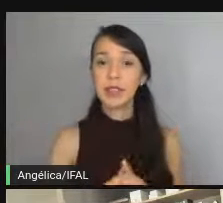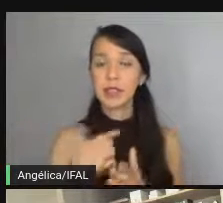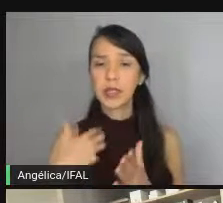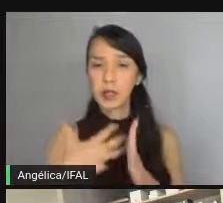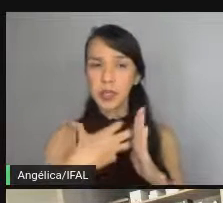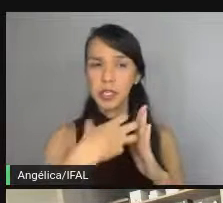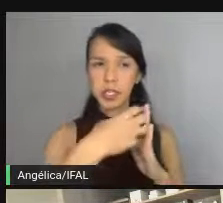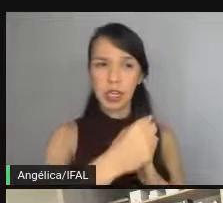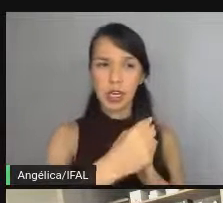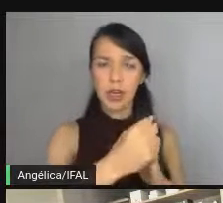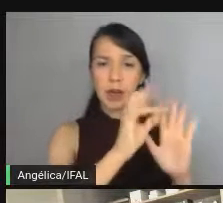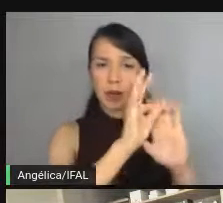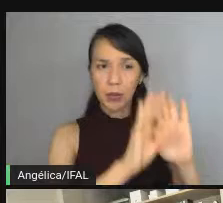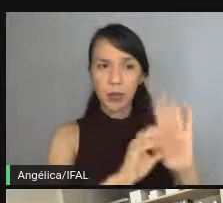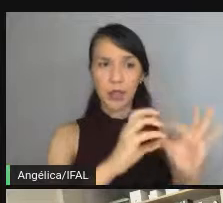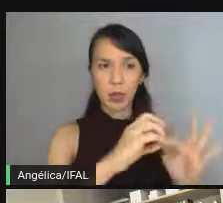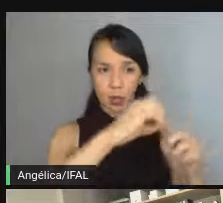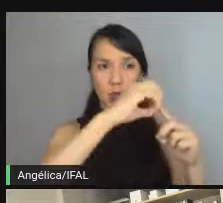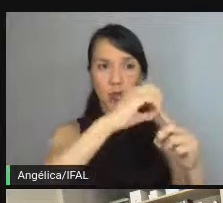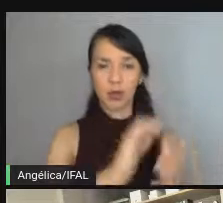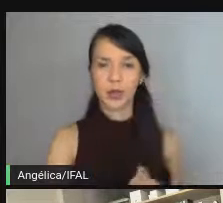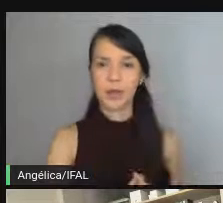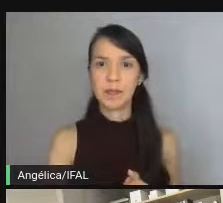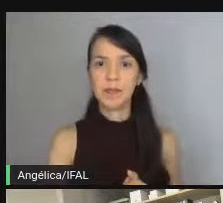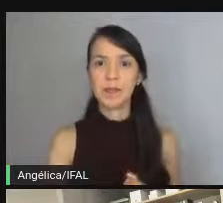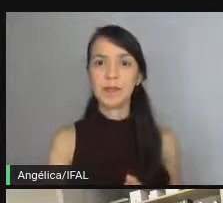extraindo para um texto só, criar endpoint.